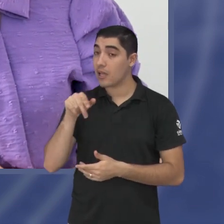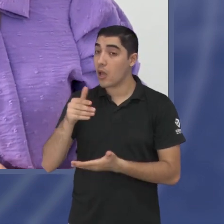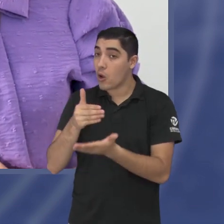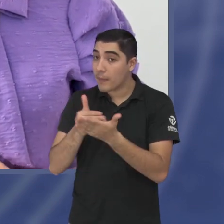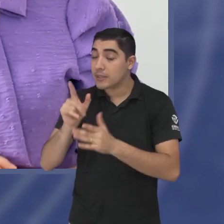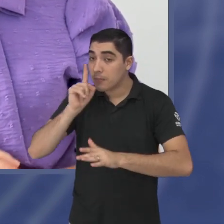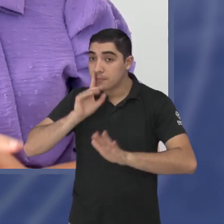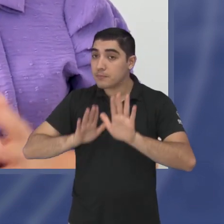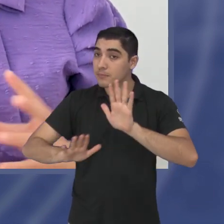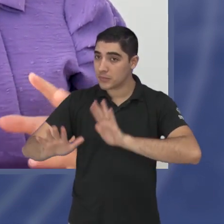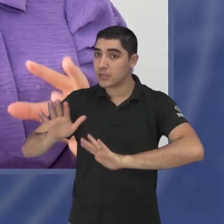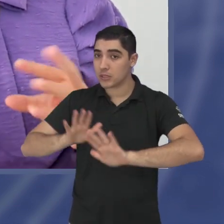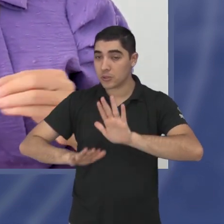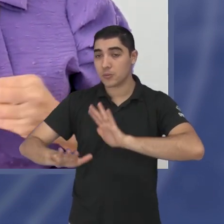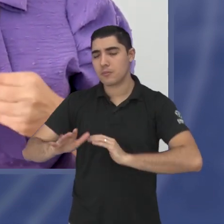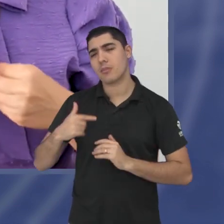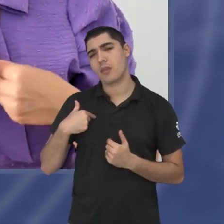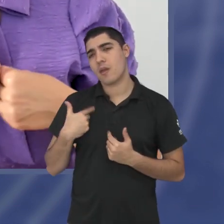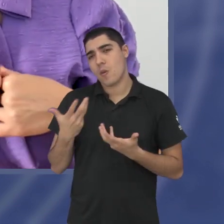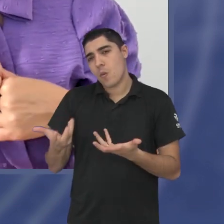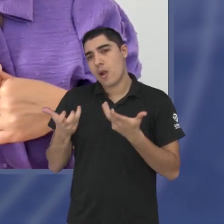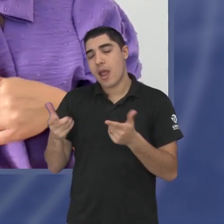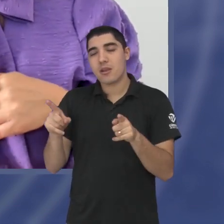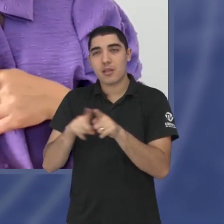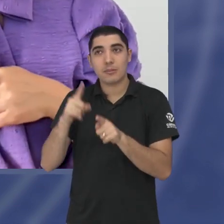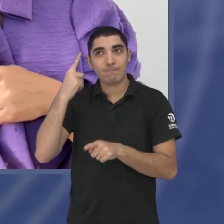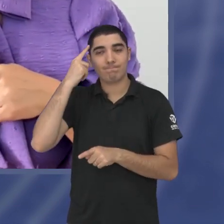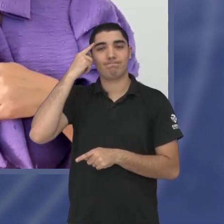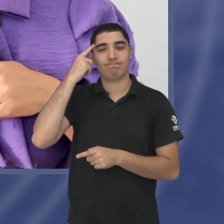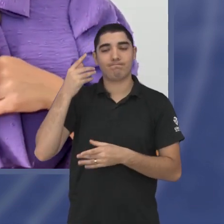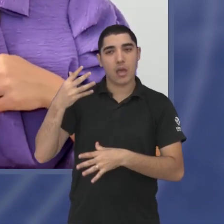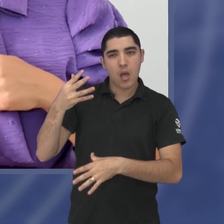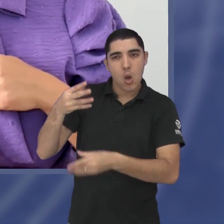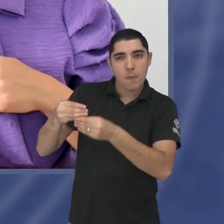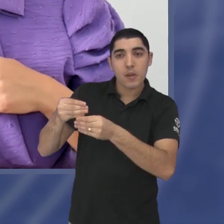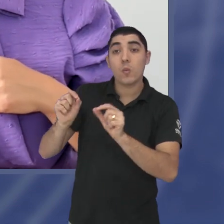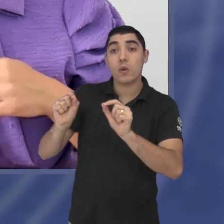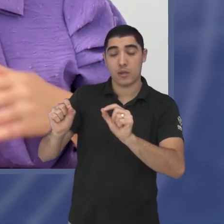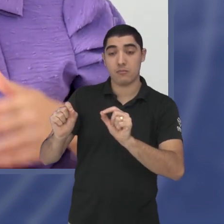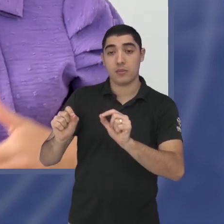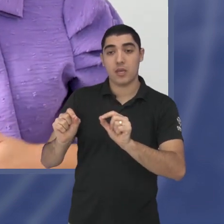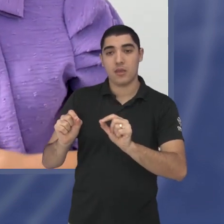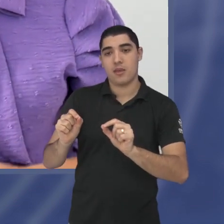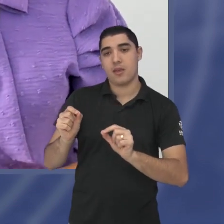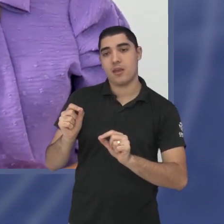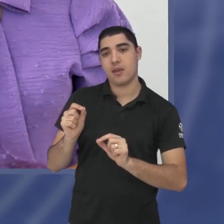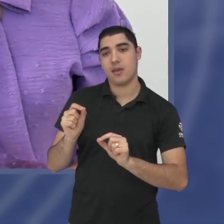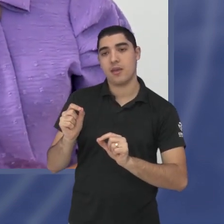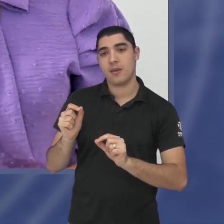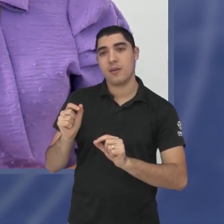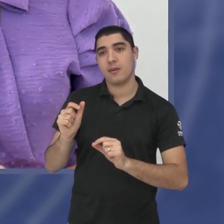perigoso mas eu quero também complementar que retomar uma fala